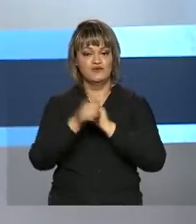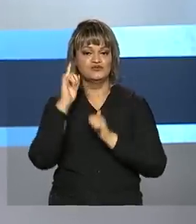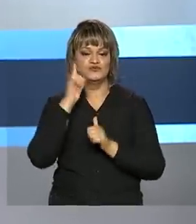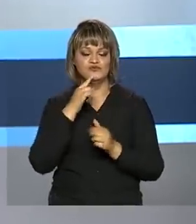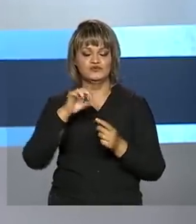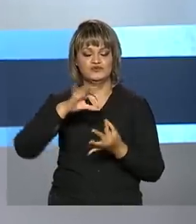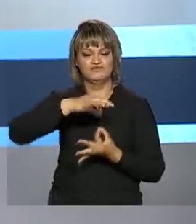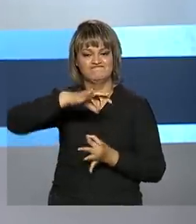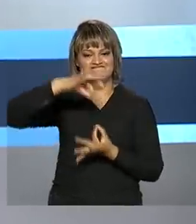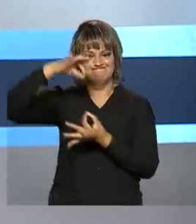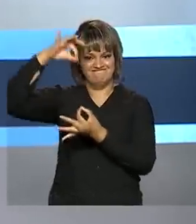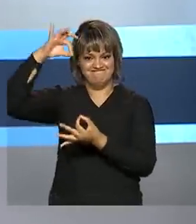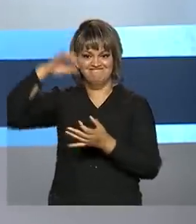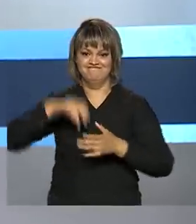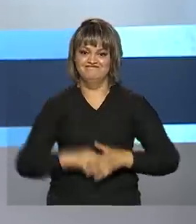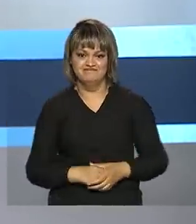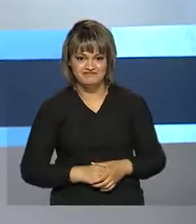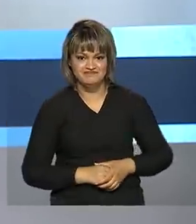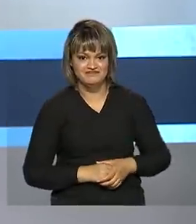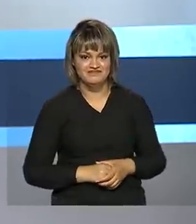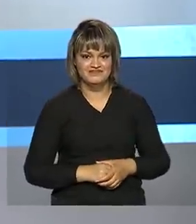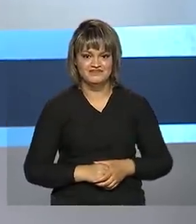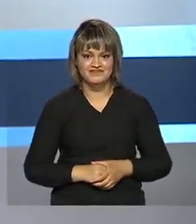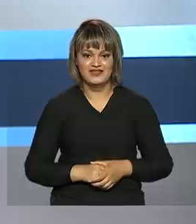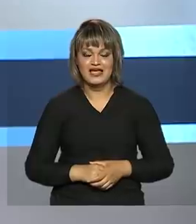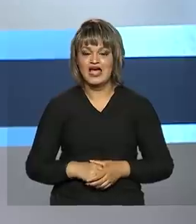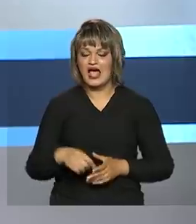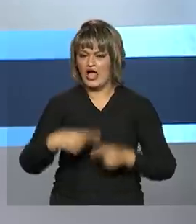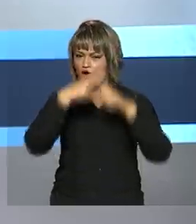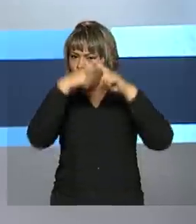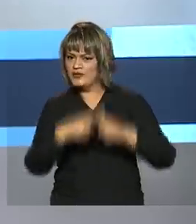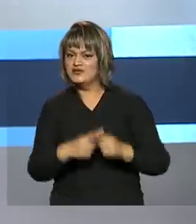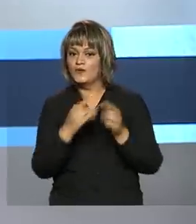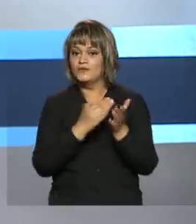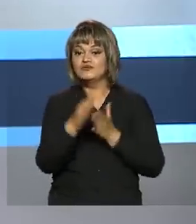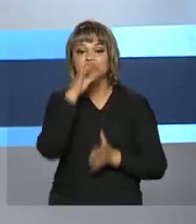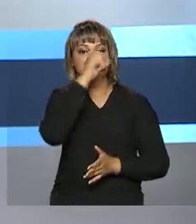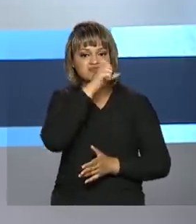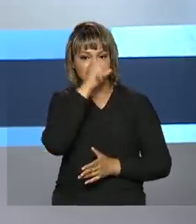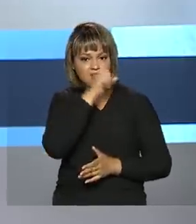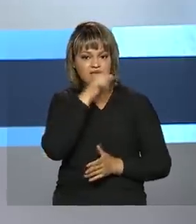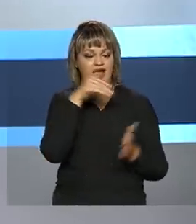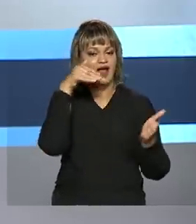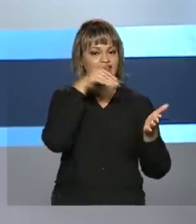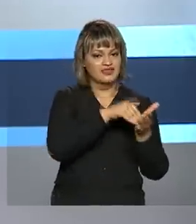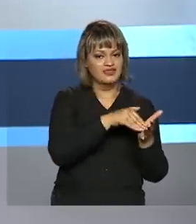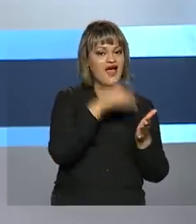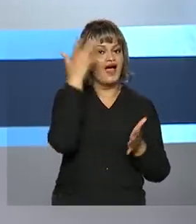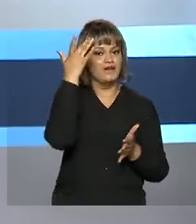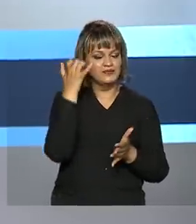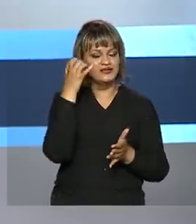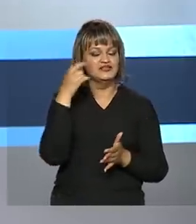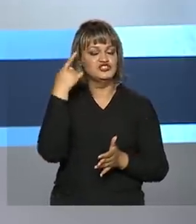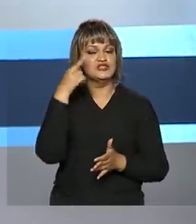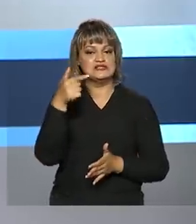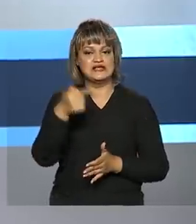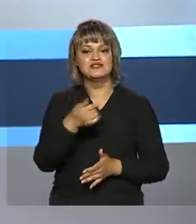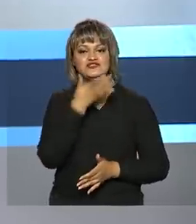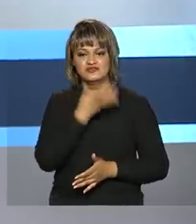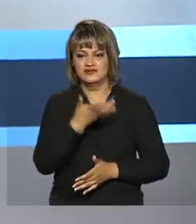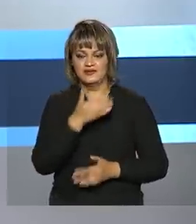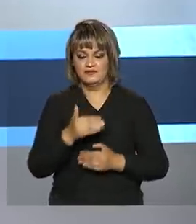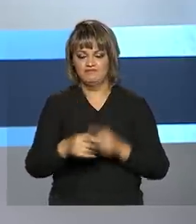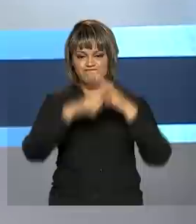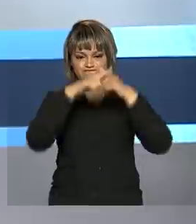surdos do Brasil, a Surdo Olimpíada Nacional. A competição começou no último sábado e vai até amanhã, 7 de dezembro.